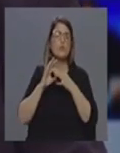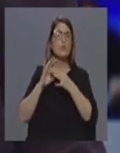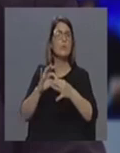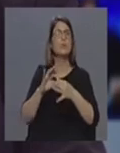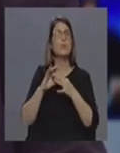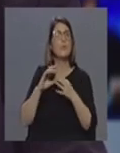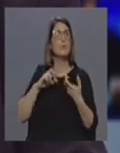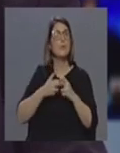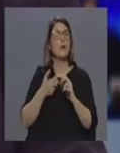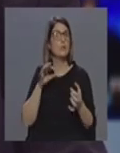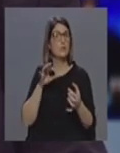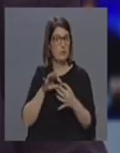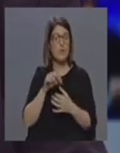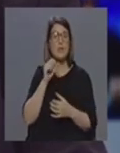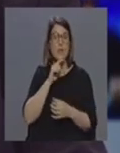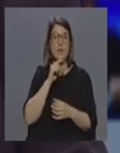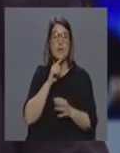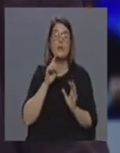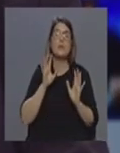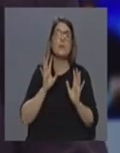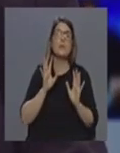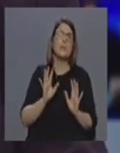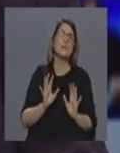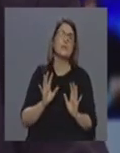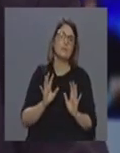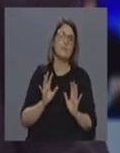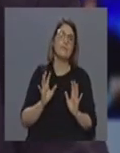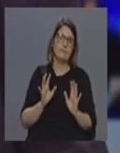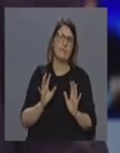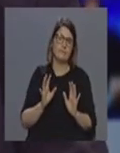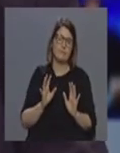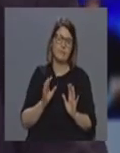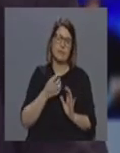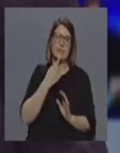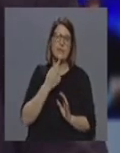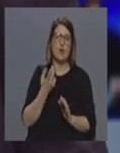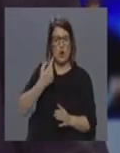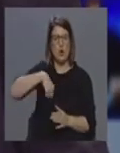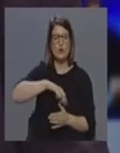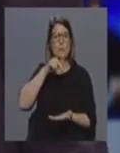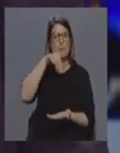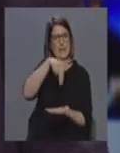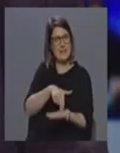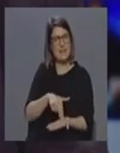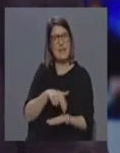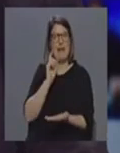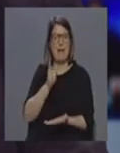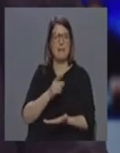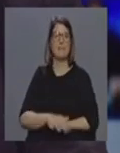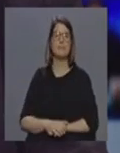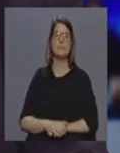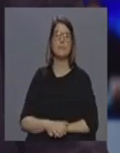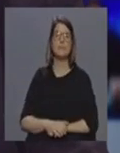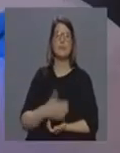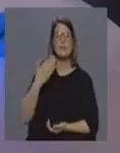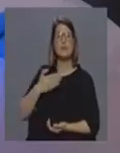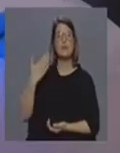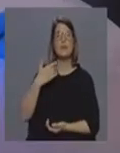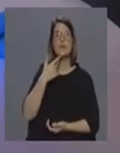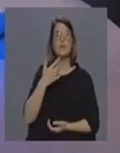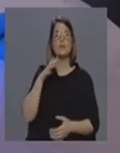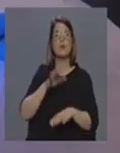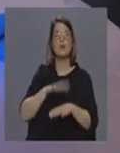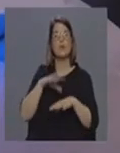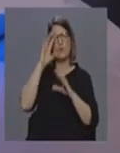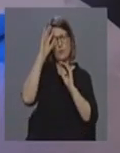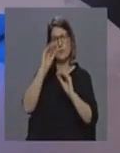problema agora cá está dizemos presente era esta a mensagem falou-se muito nas últimas semanas da questão da formação dos